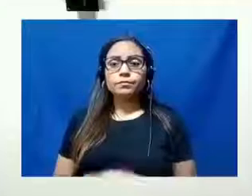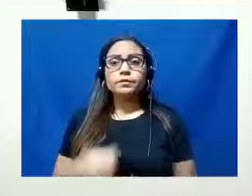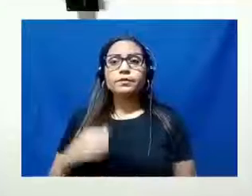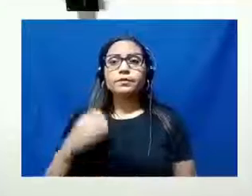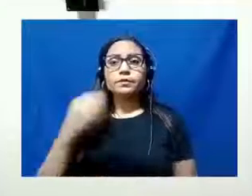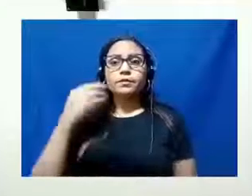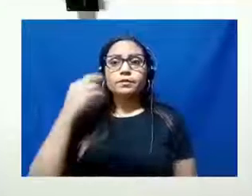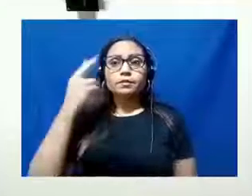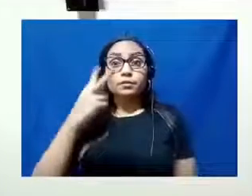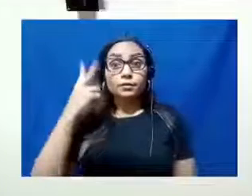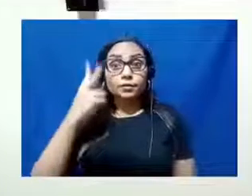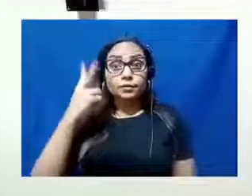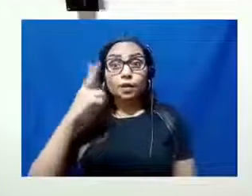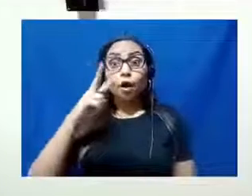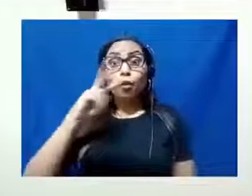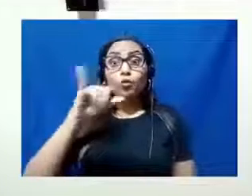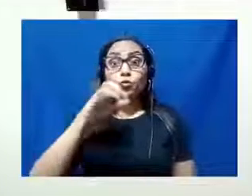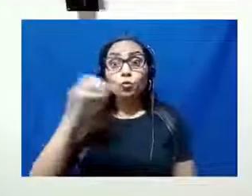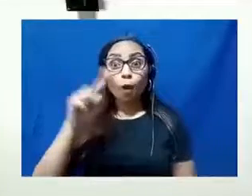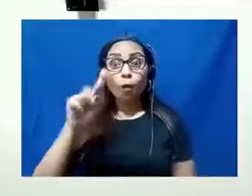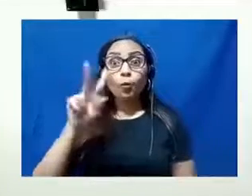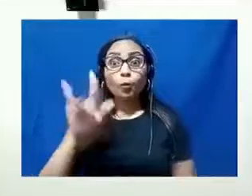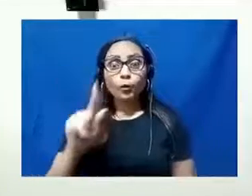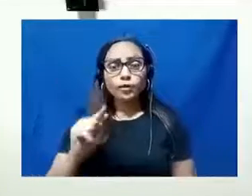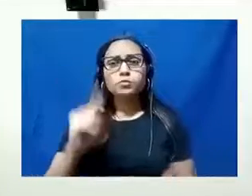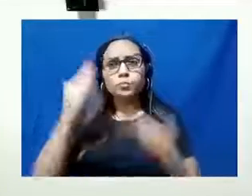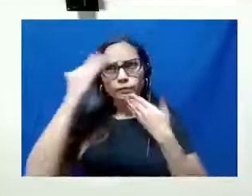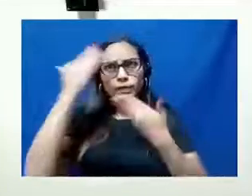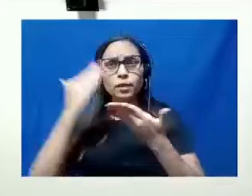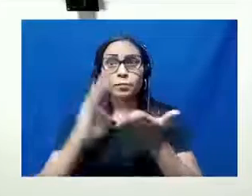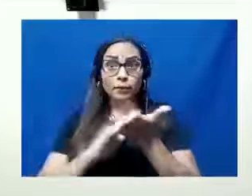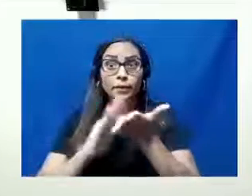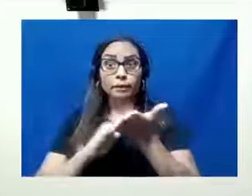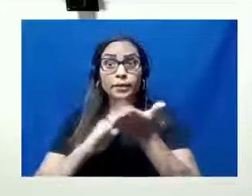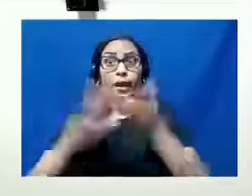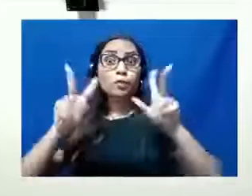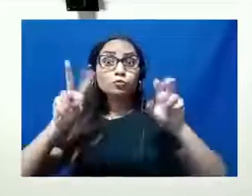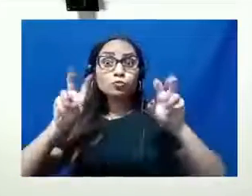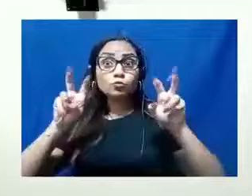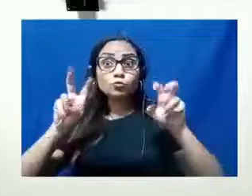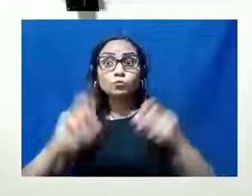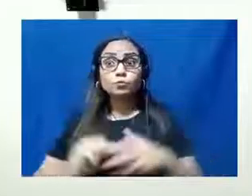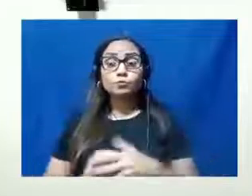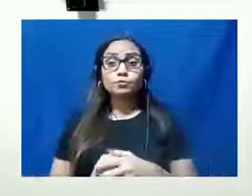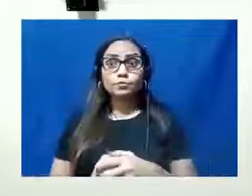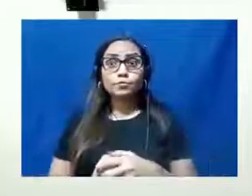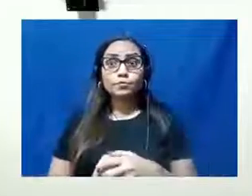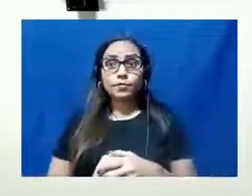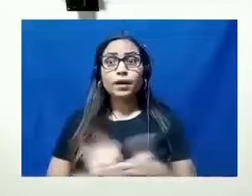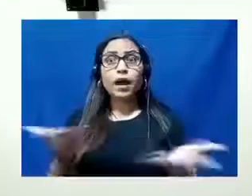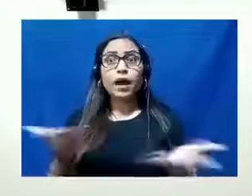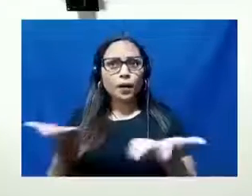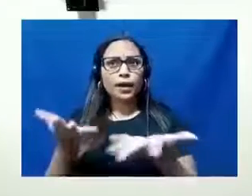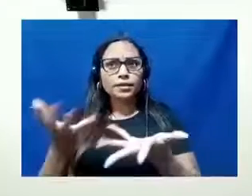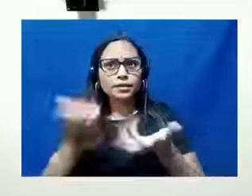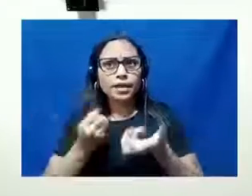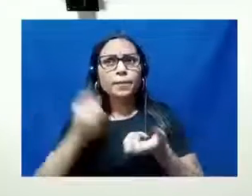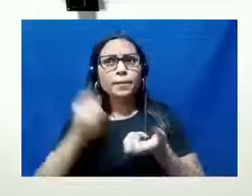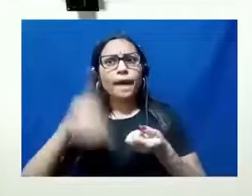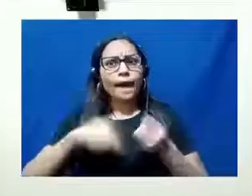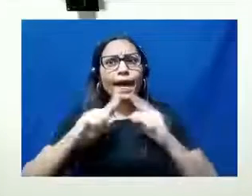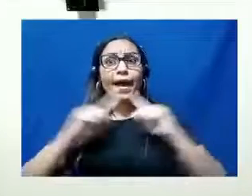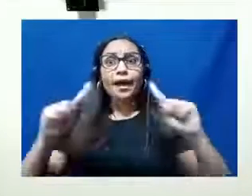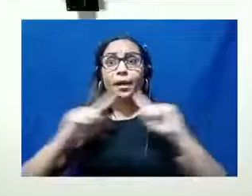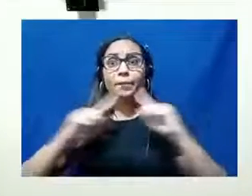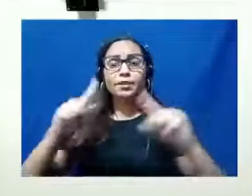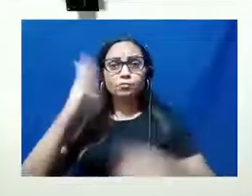Obrigado, vereador João Luiz, pela parte. parabenizar por entrar nesse assunto. O a gente vem recebendo, as reclamações diárias mesmo,